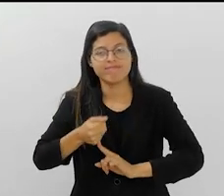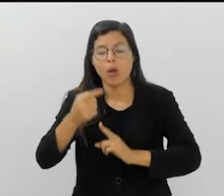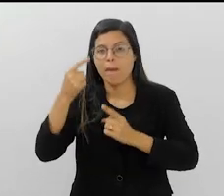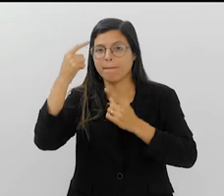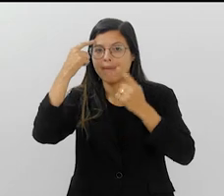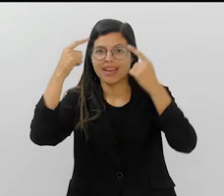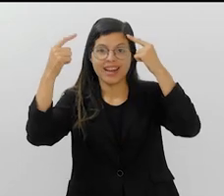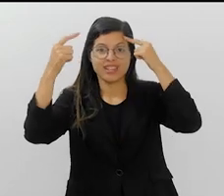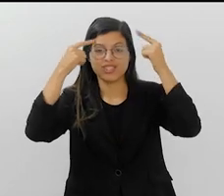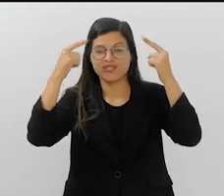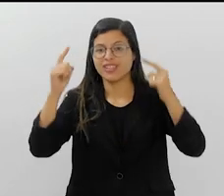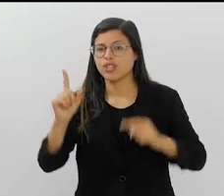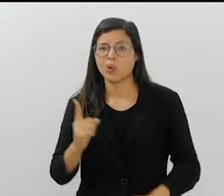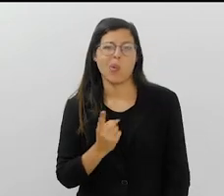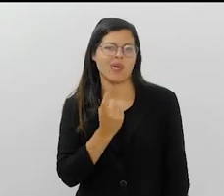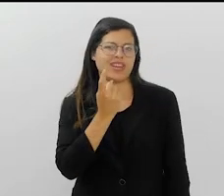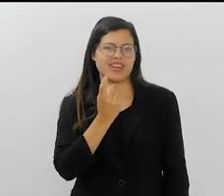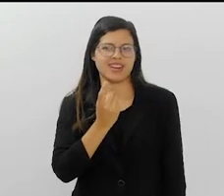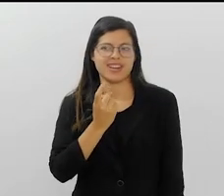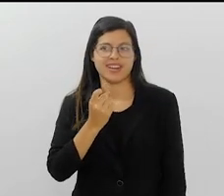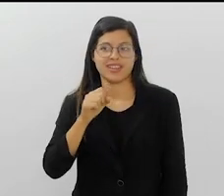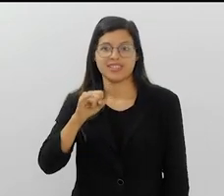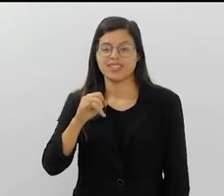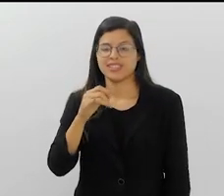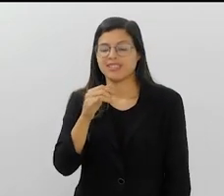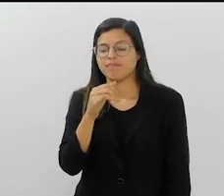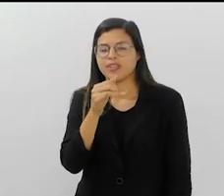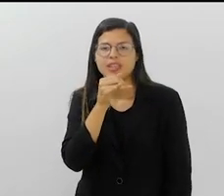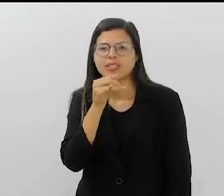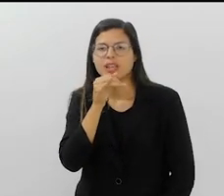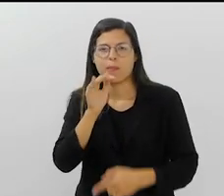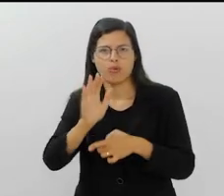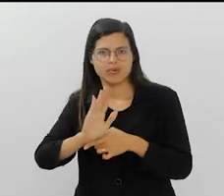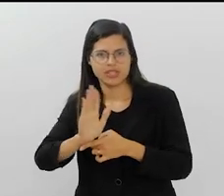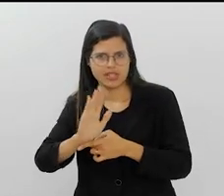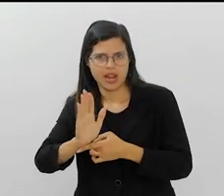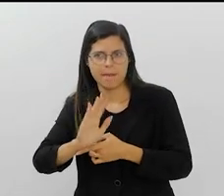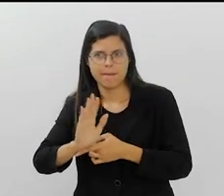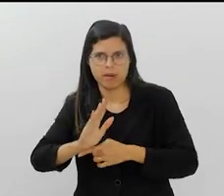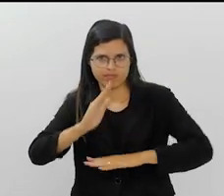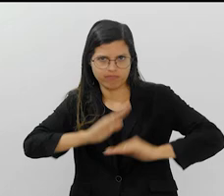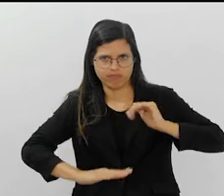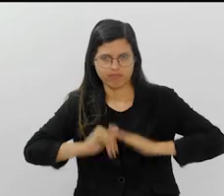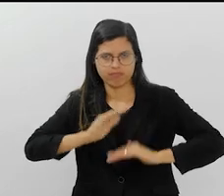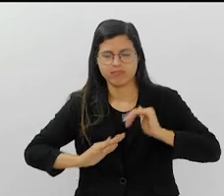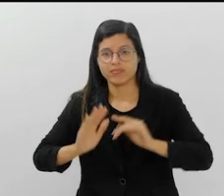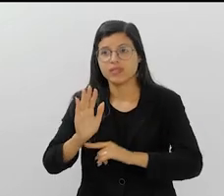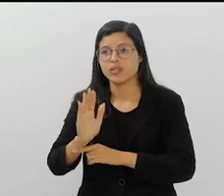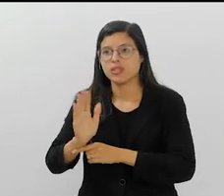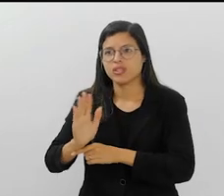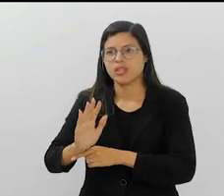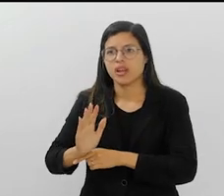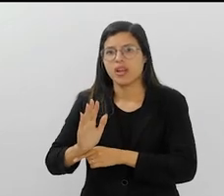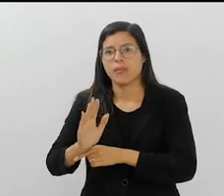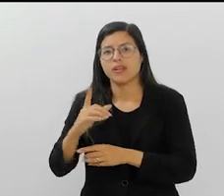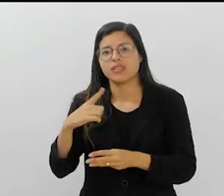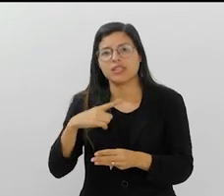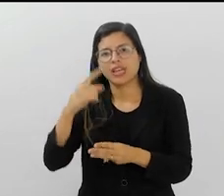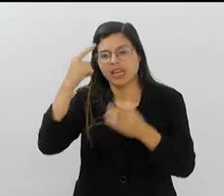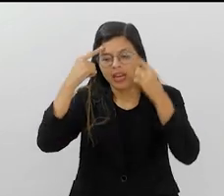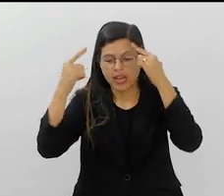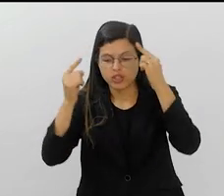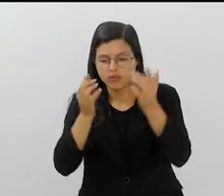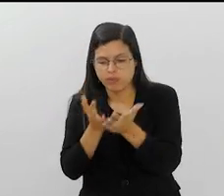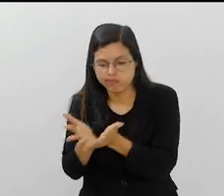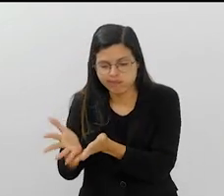contribuições de uma criatividade única. Porque, se a gente pega um cineasta, ele está acrescentando dados